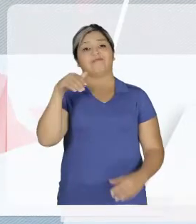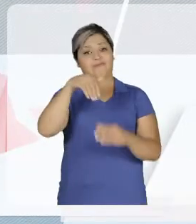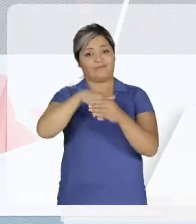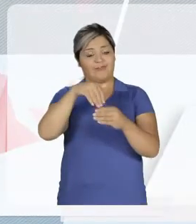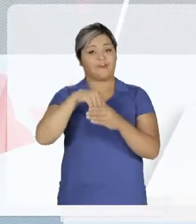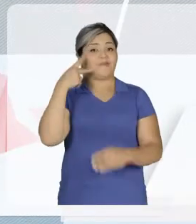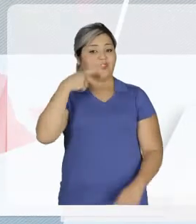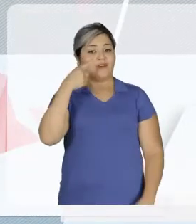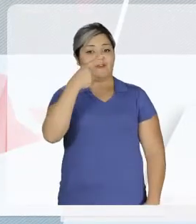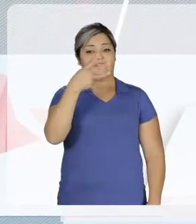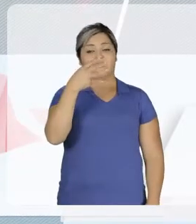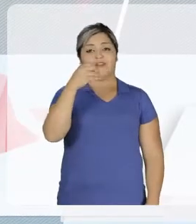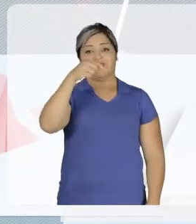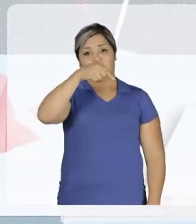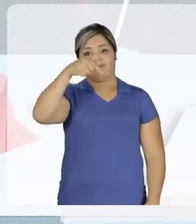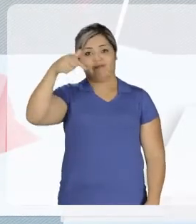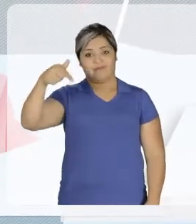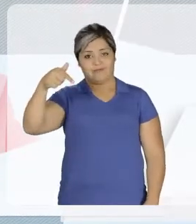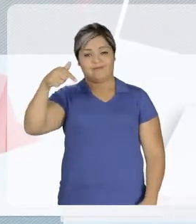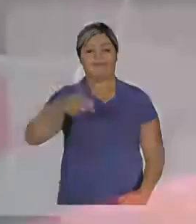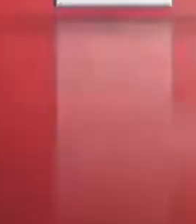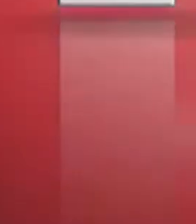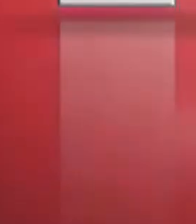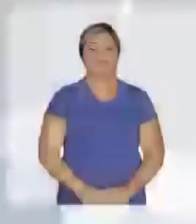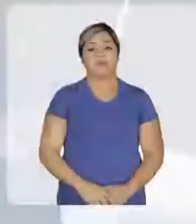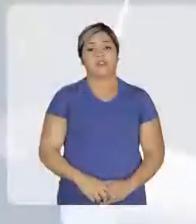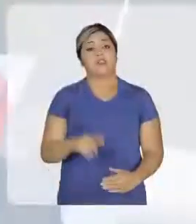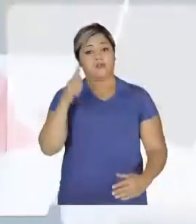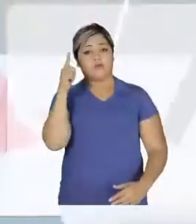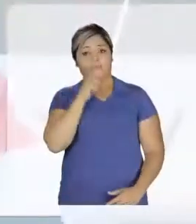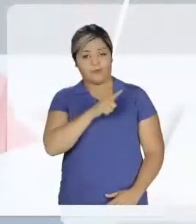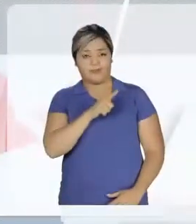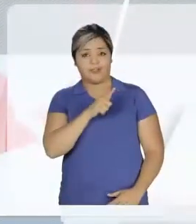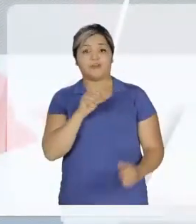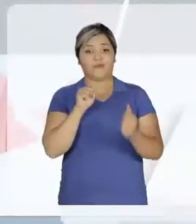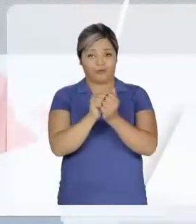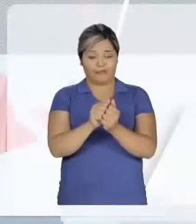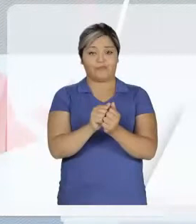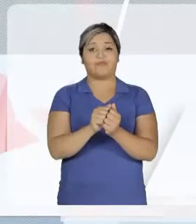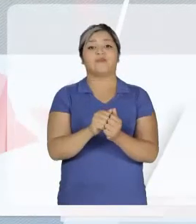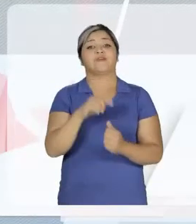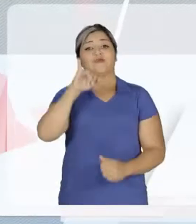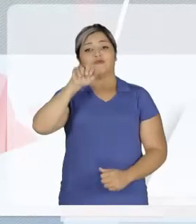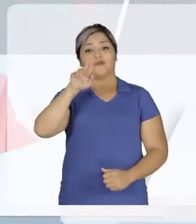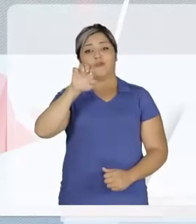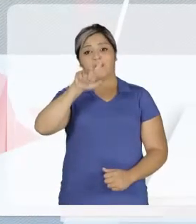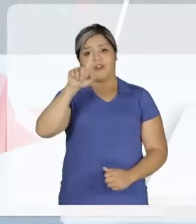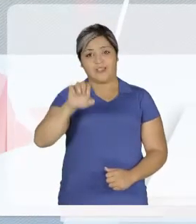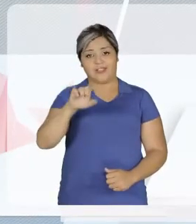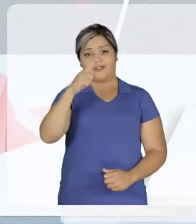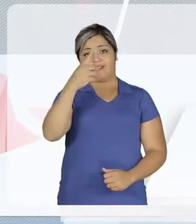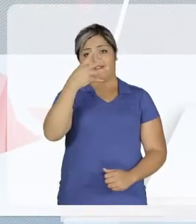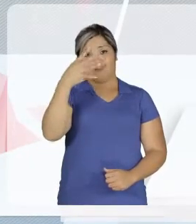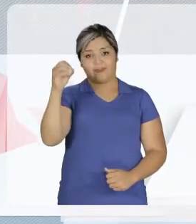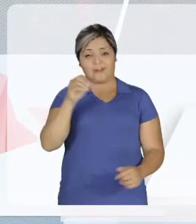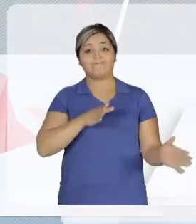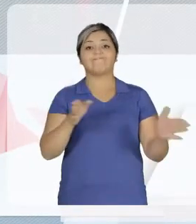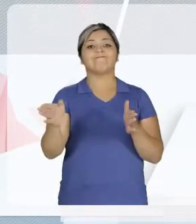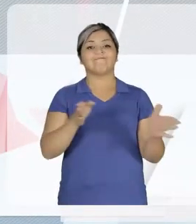Para vereador vote 14-7-7-7 Da ponte pra cá, é nós que tá Juarez Pereira, 14-440